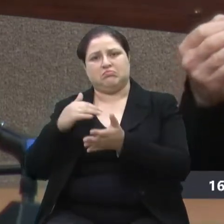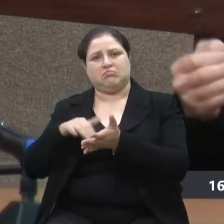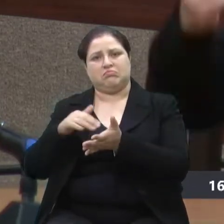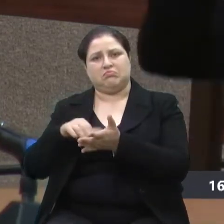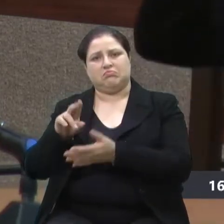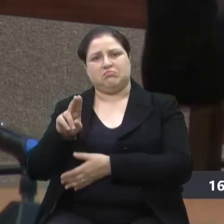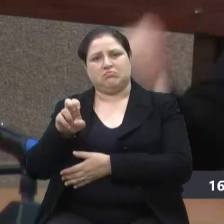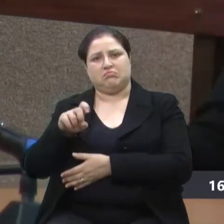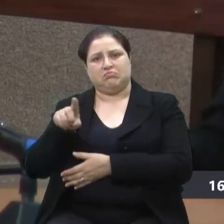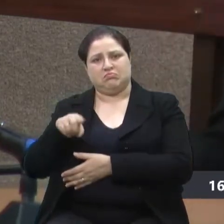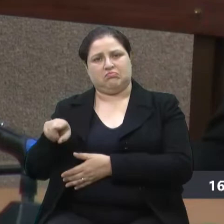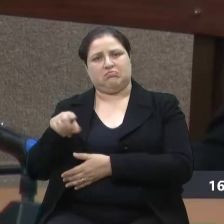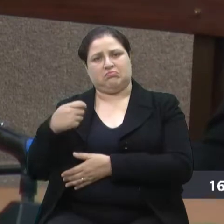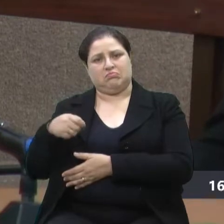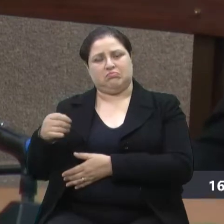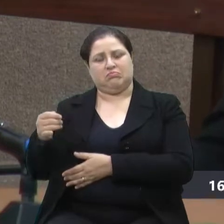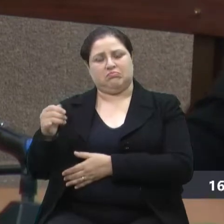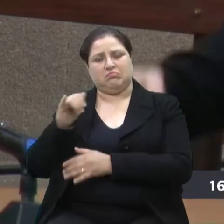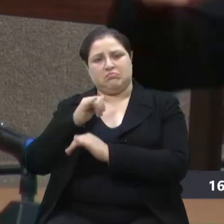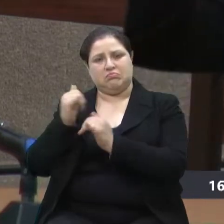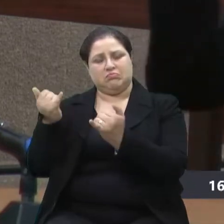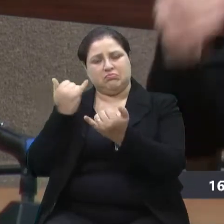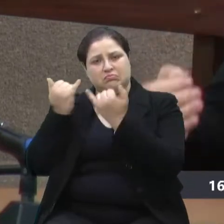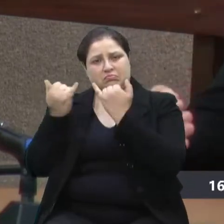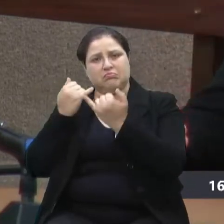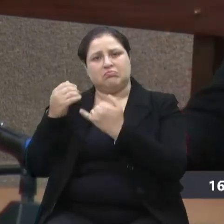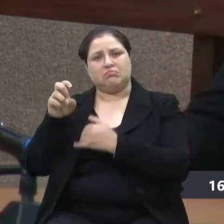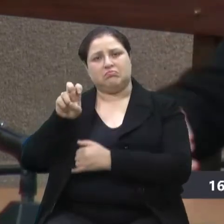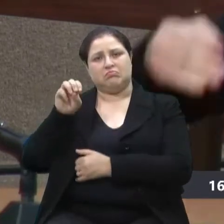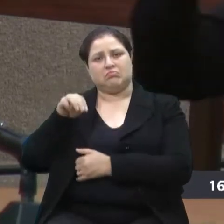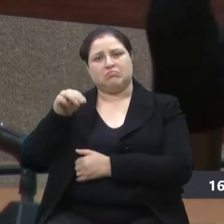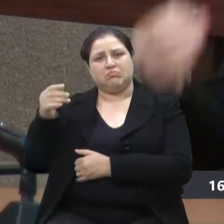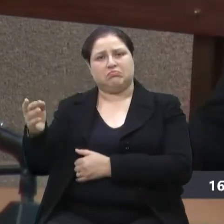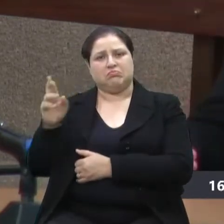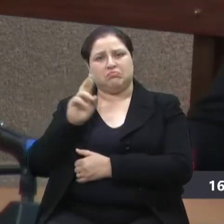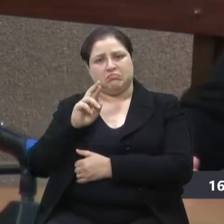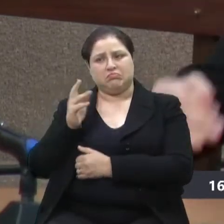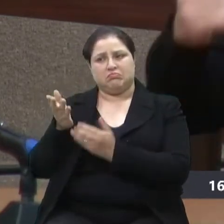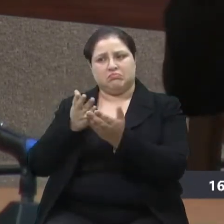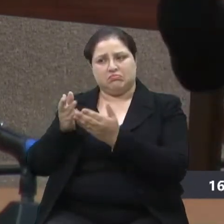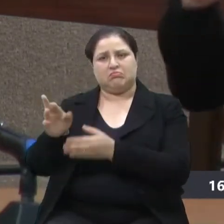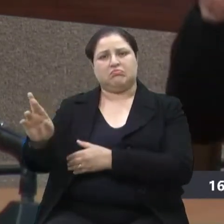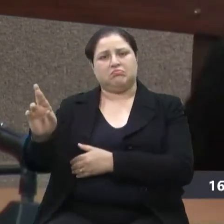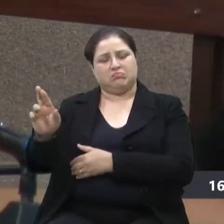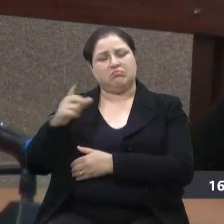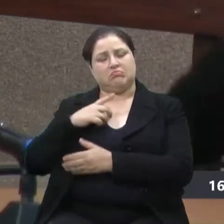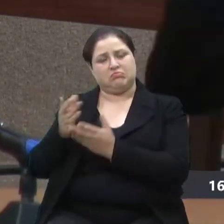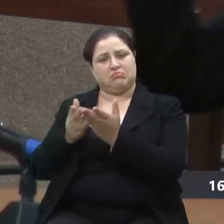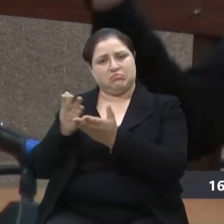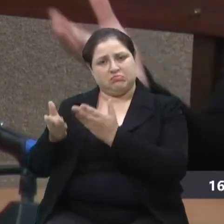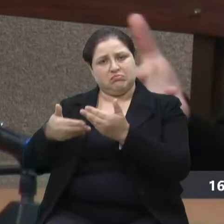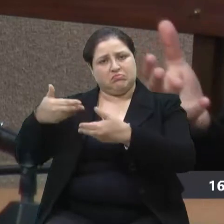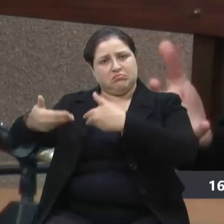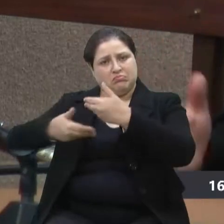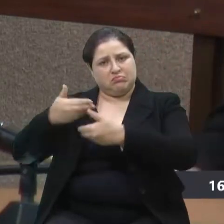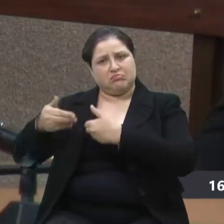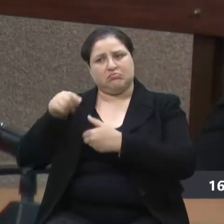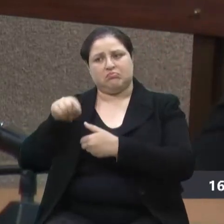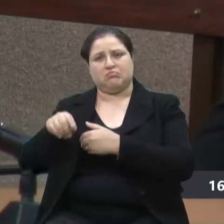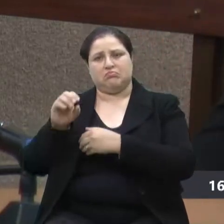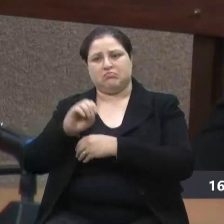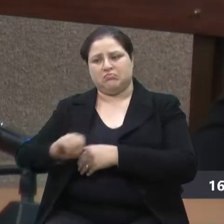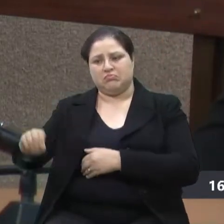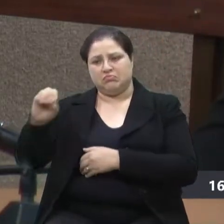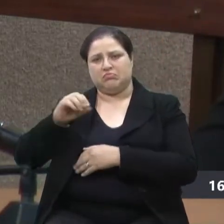de uma informação, em cinco minutos eles não respondem, a gente precisa de um atendimento, ele nos atende, essa mega operação que é de